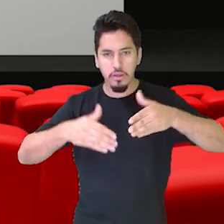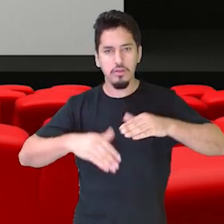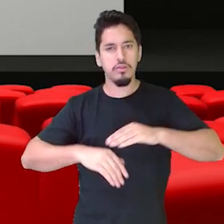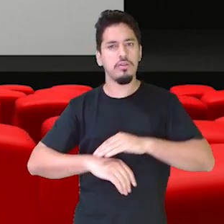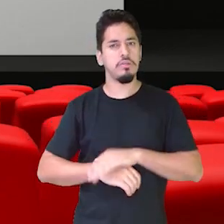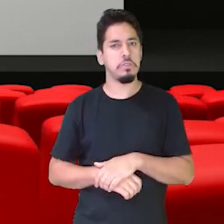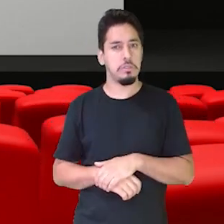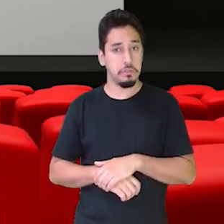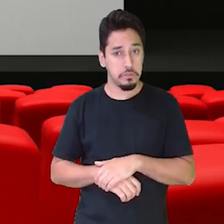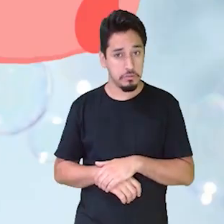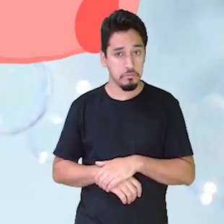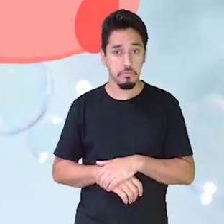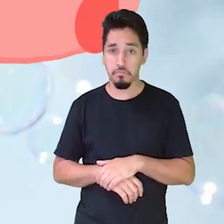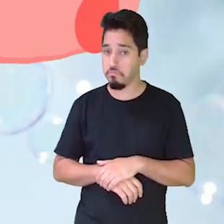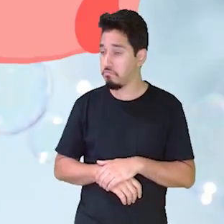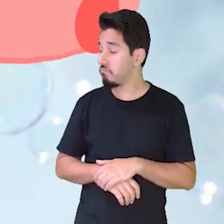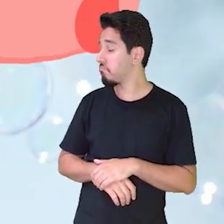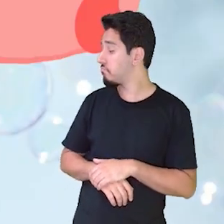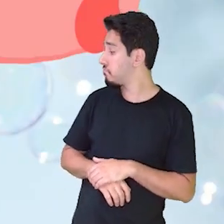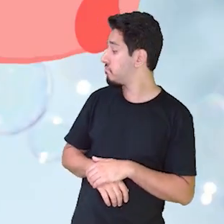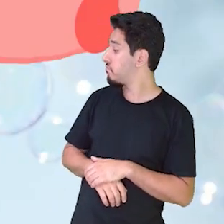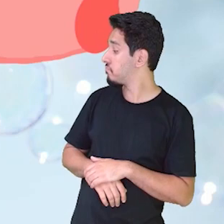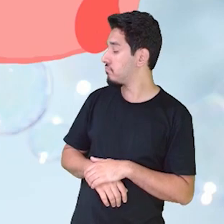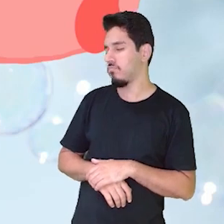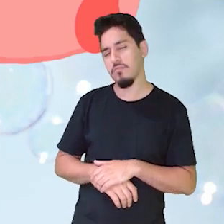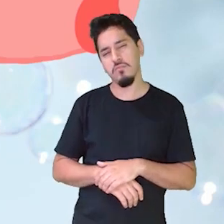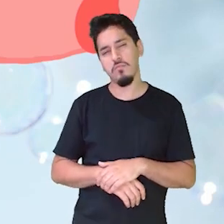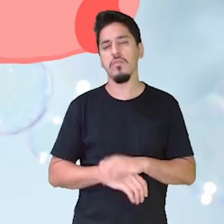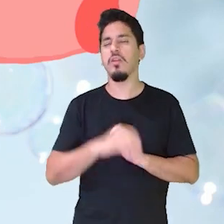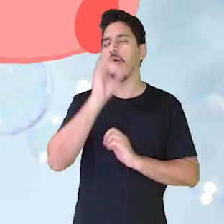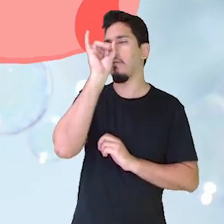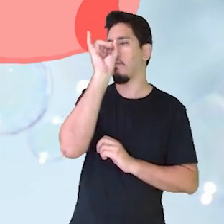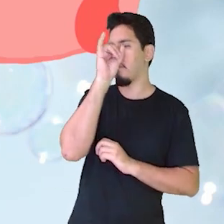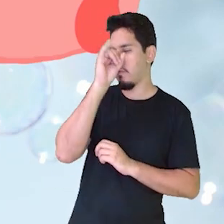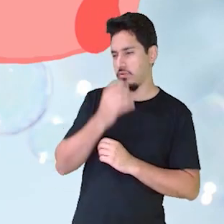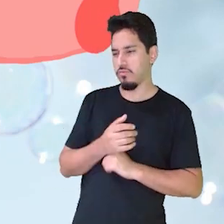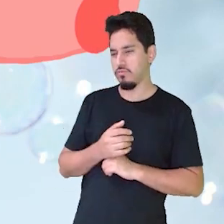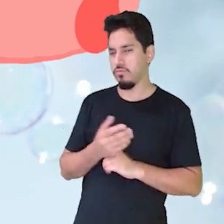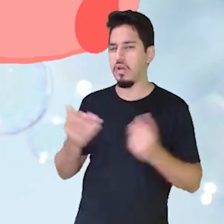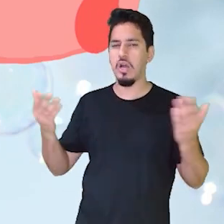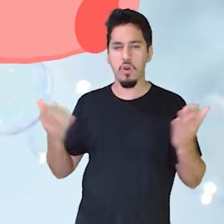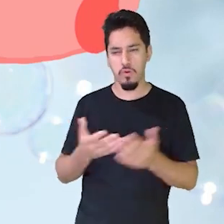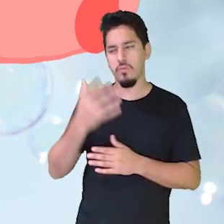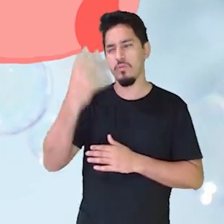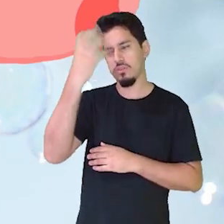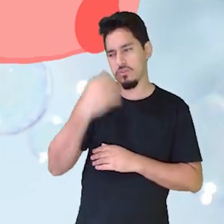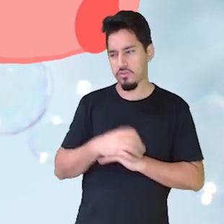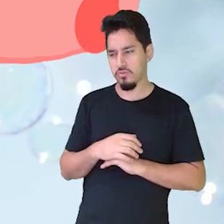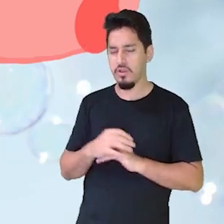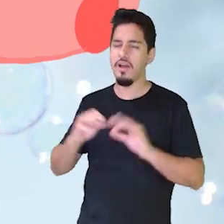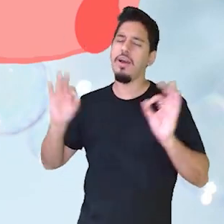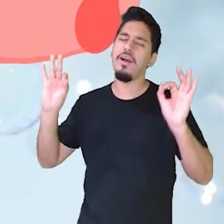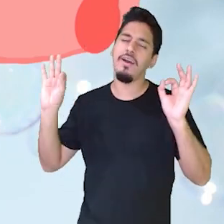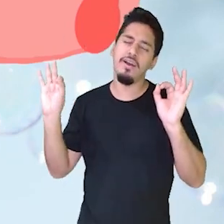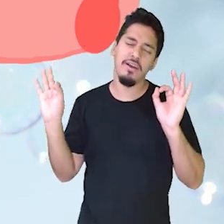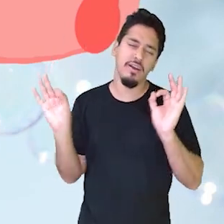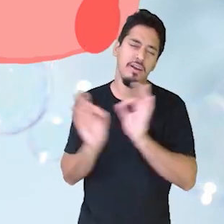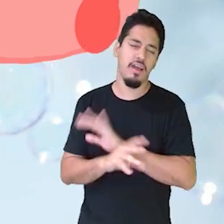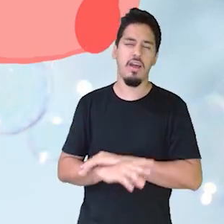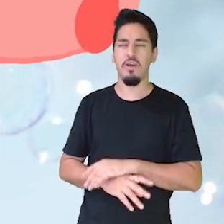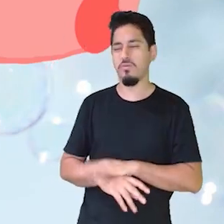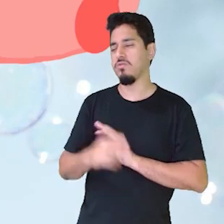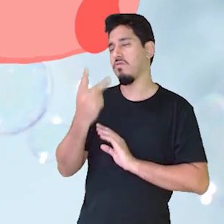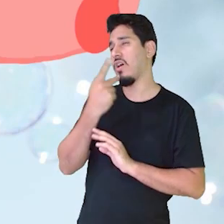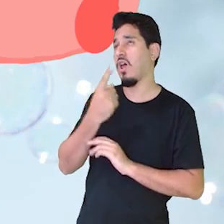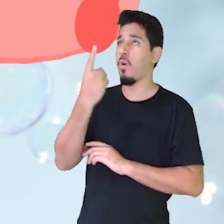Eita! Porquinho, agora é sério. Acabe logo com essa história de